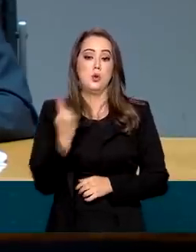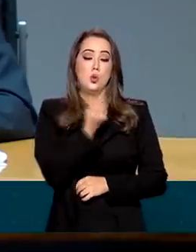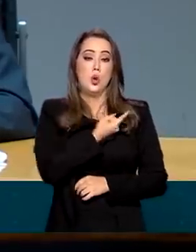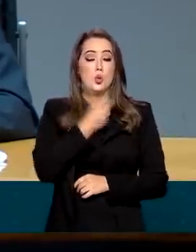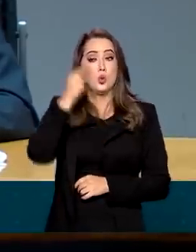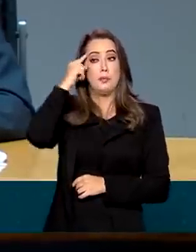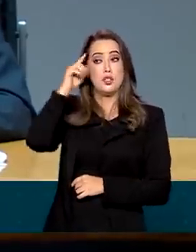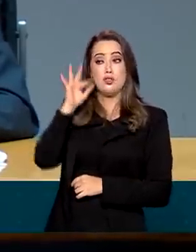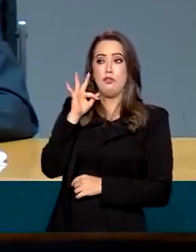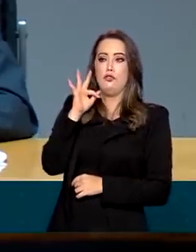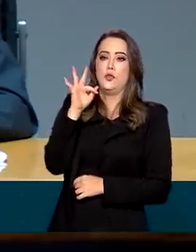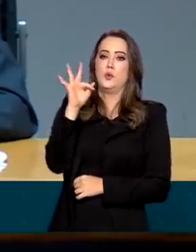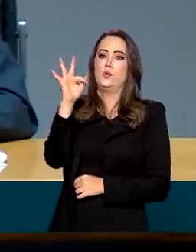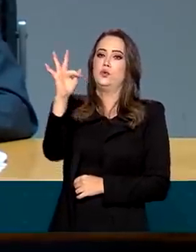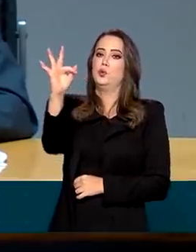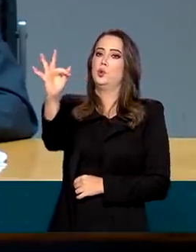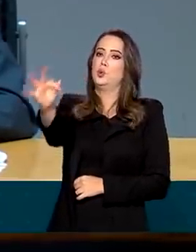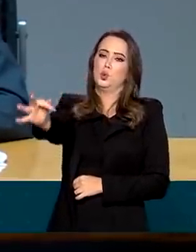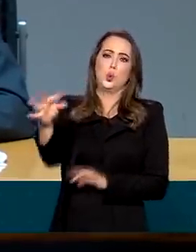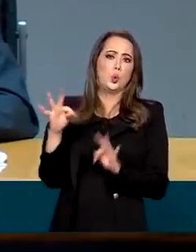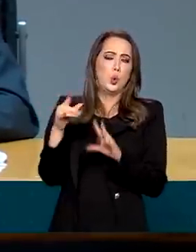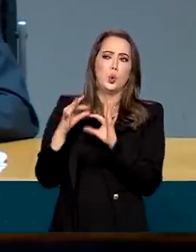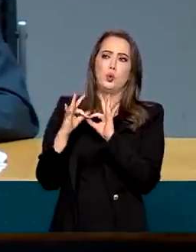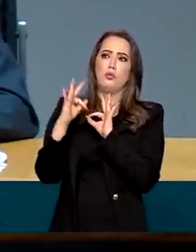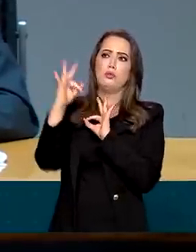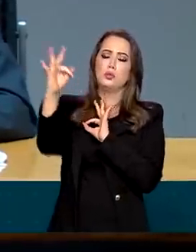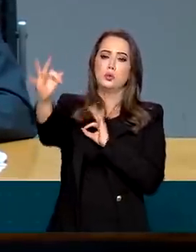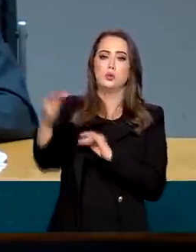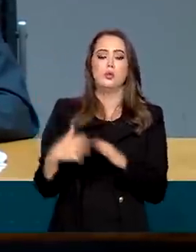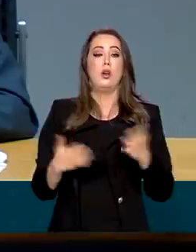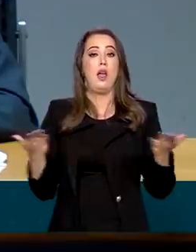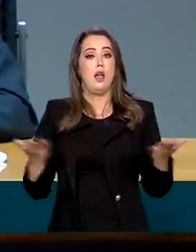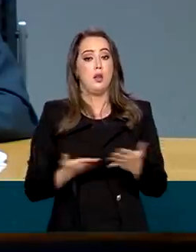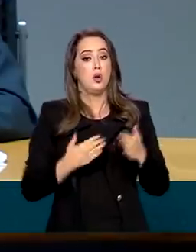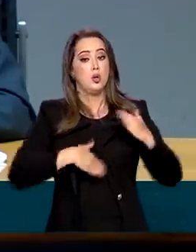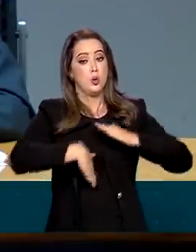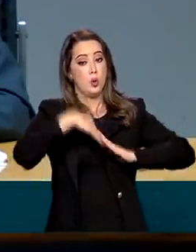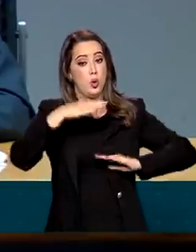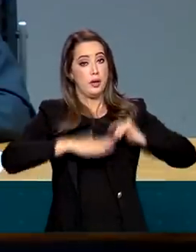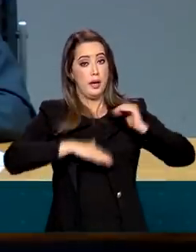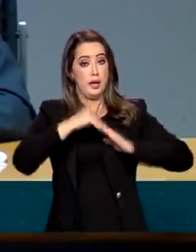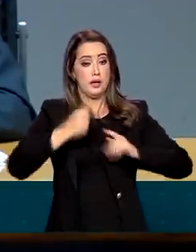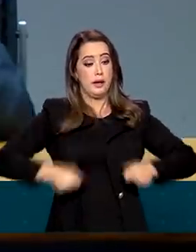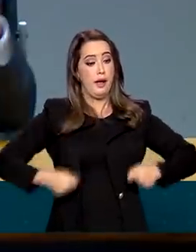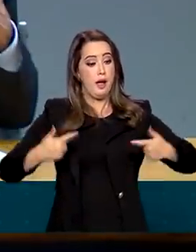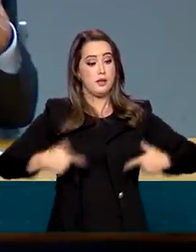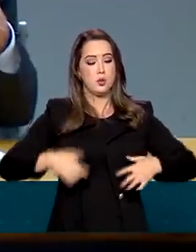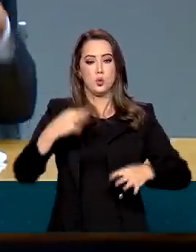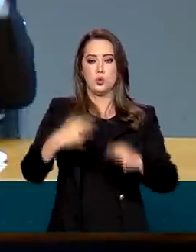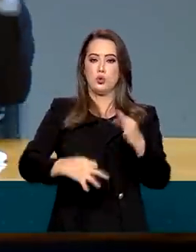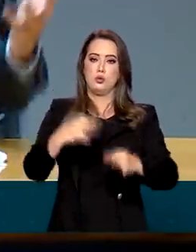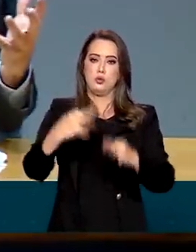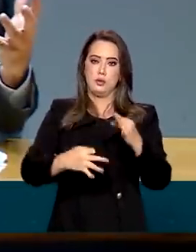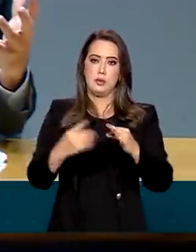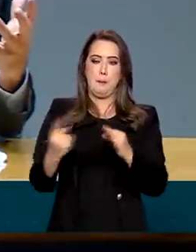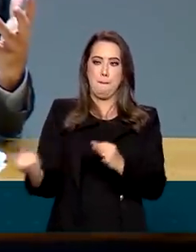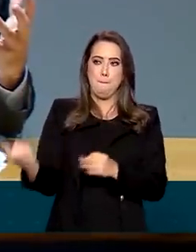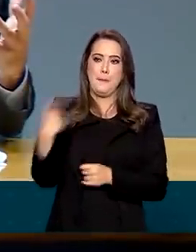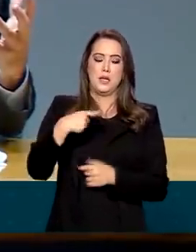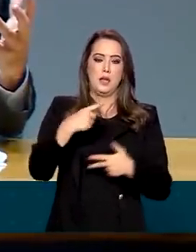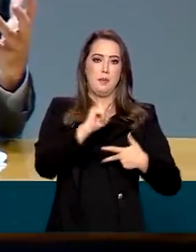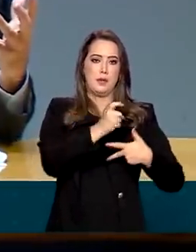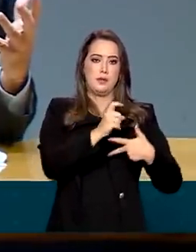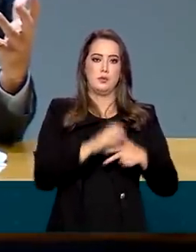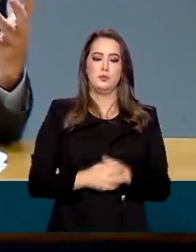está equacionada. Agora, qualquer despesa que o judiciário mandar para o executivo, porque o legislativo diz, olha, você não pode